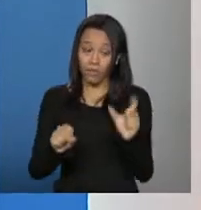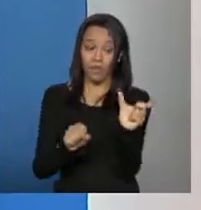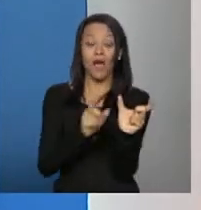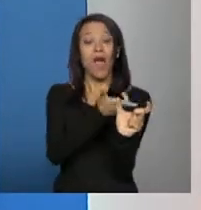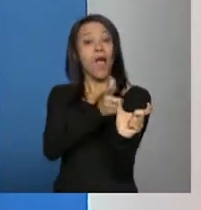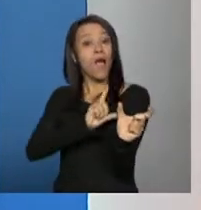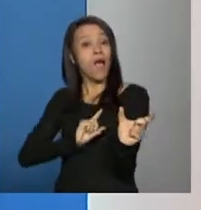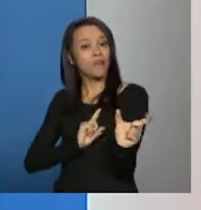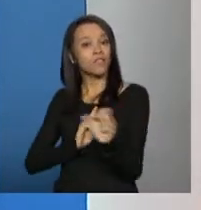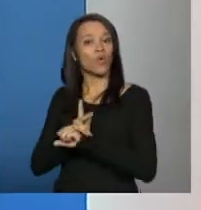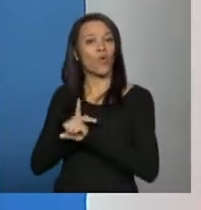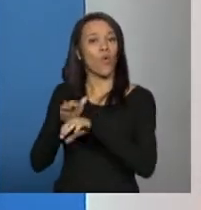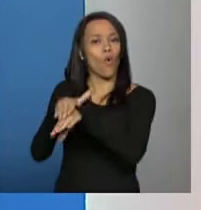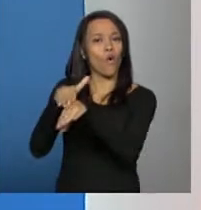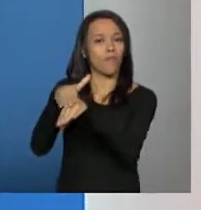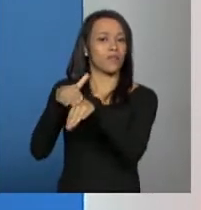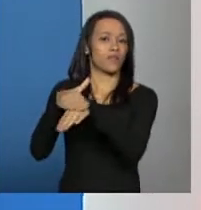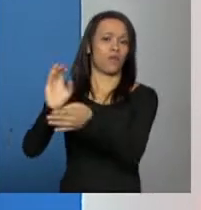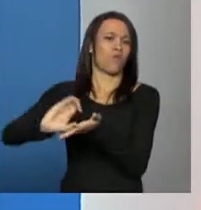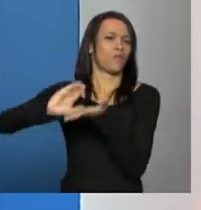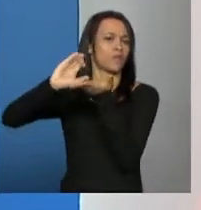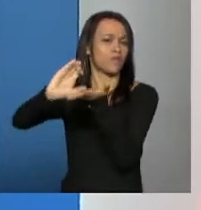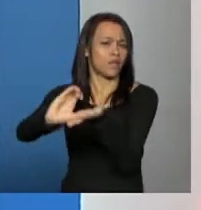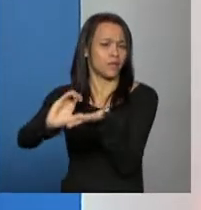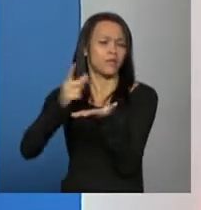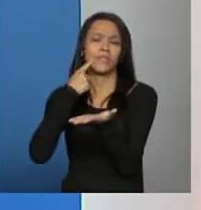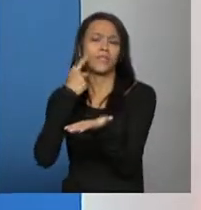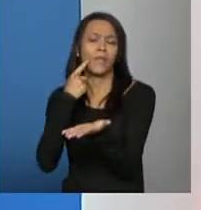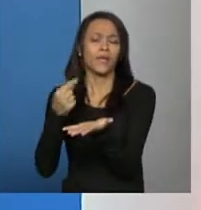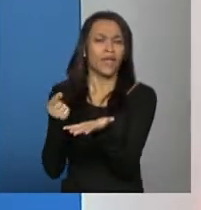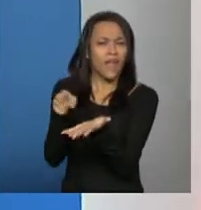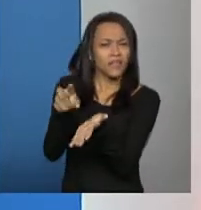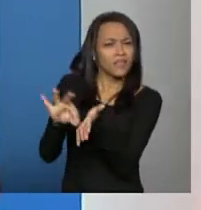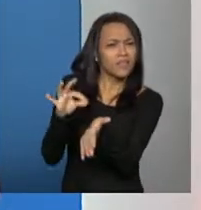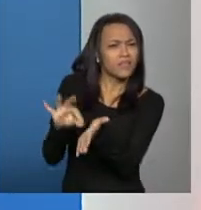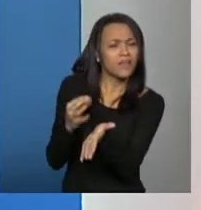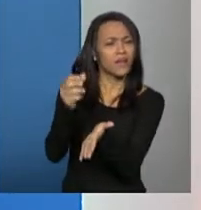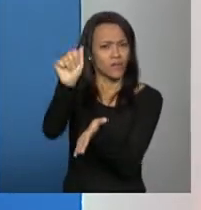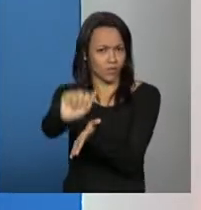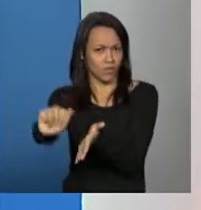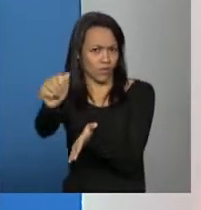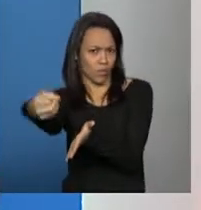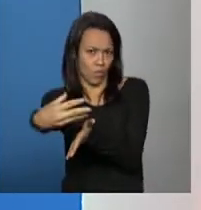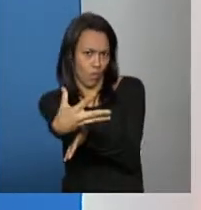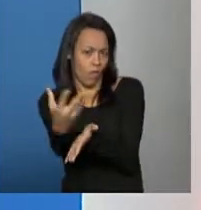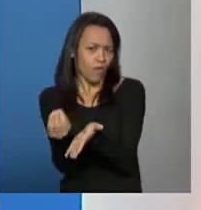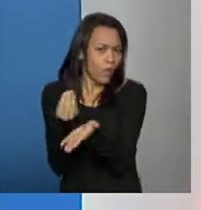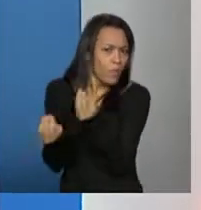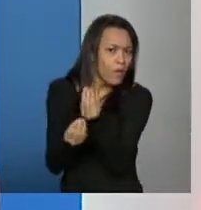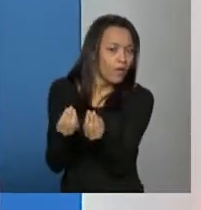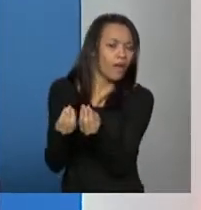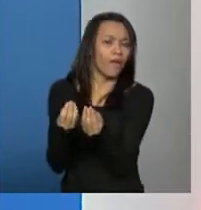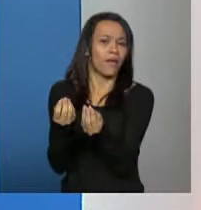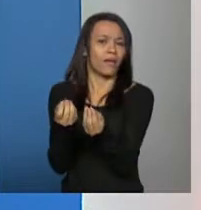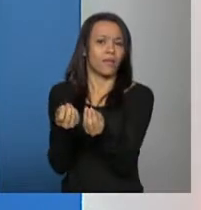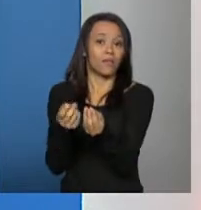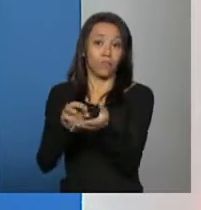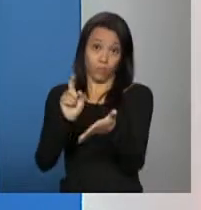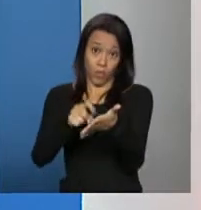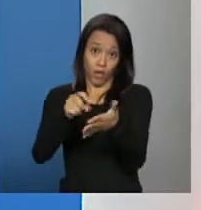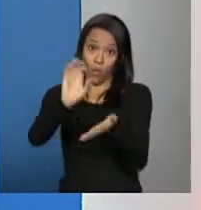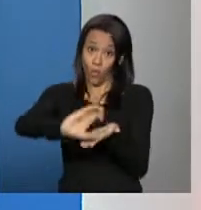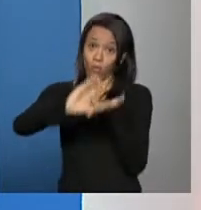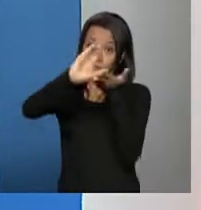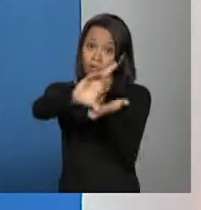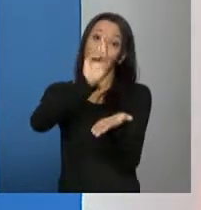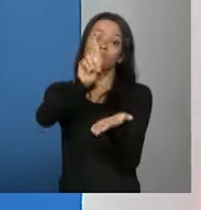para coletar as informações sobre essa inscrição na verdade a inscrição no momento da inscrição o Conselho coleta uma série de informações